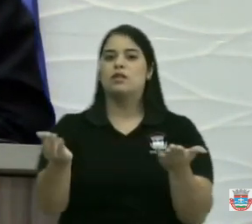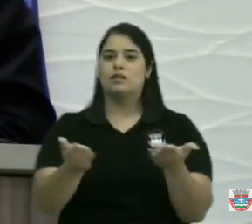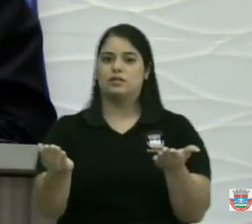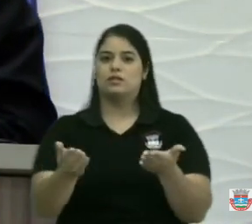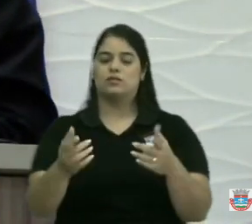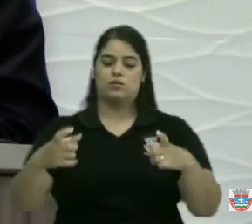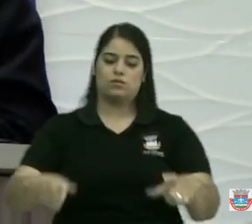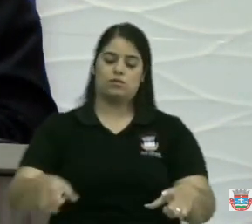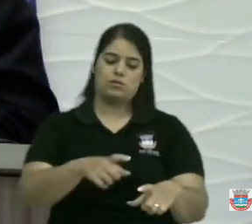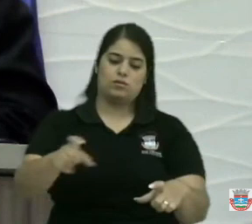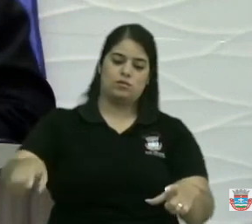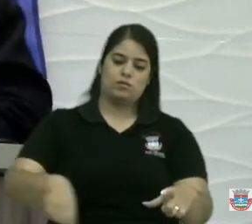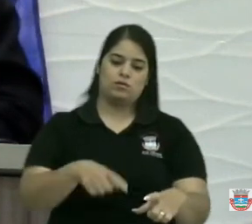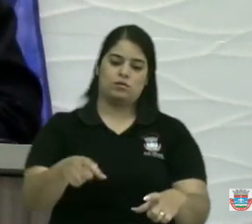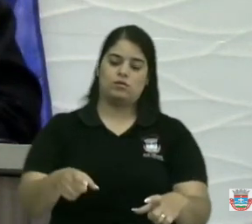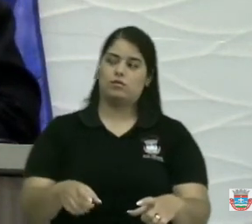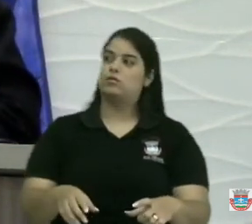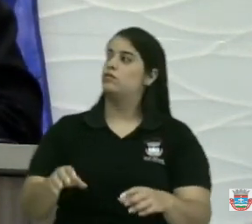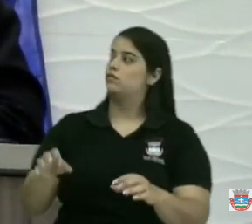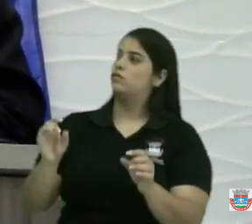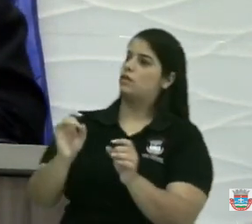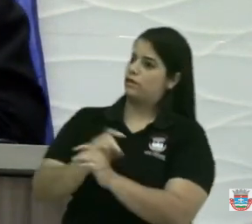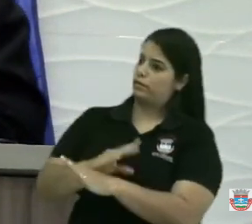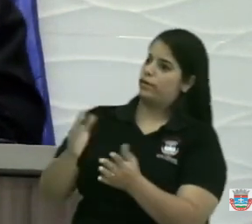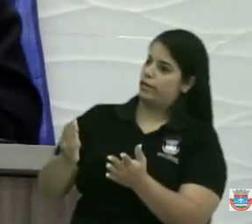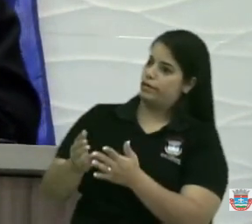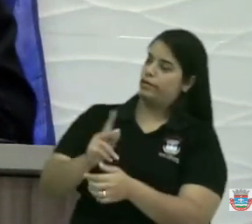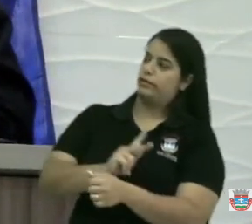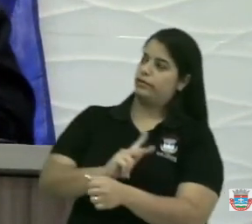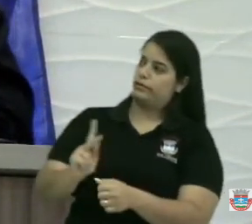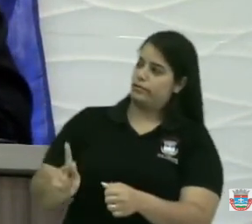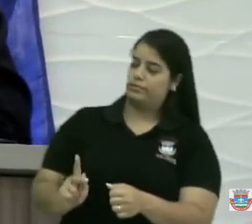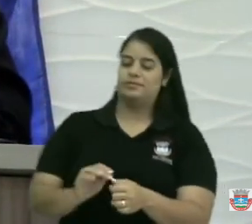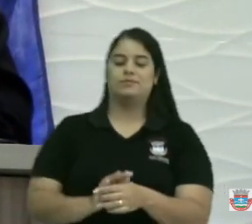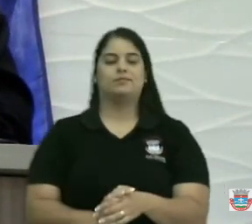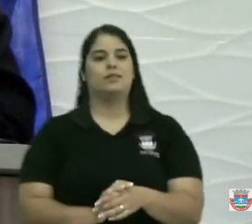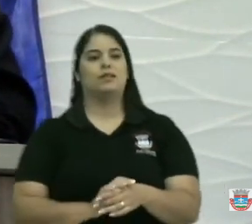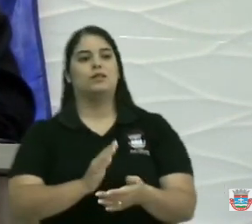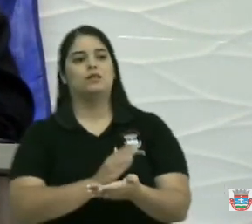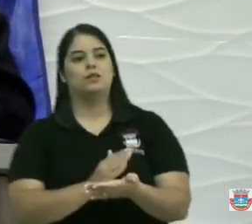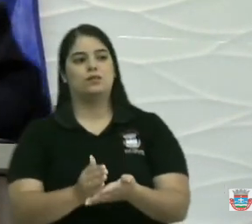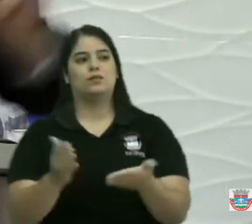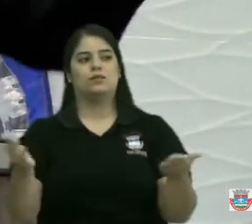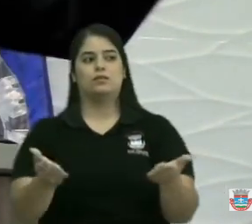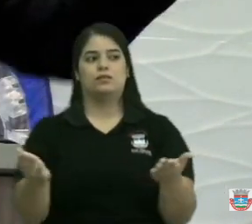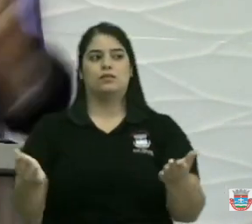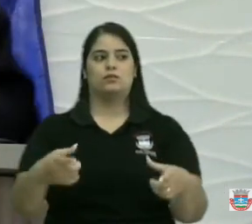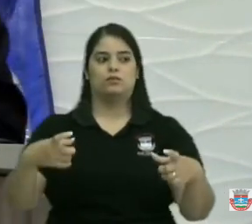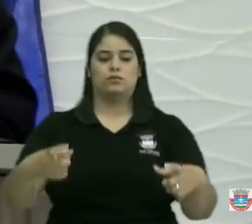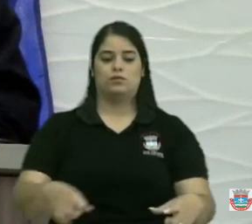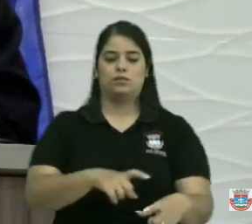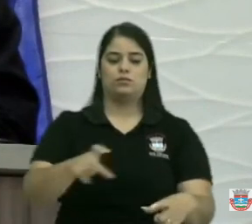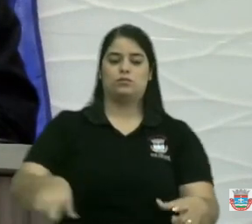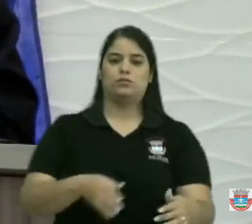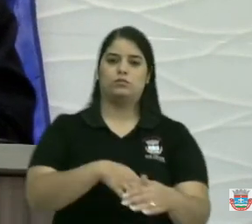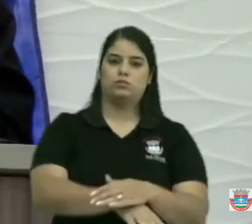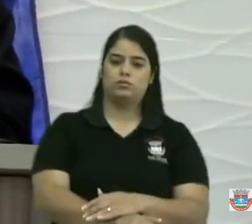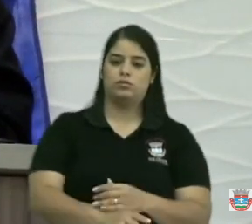buraco vou concluir agora presidente começa hoje a operação tapa buraco já está na